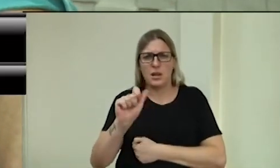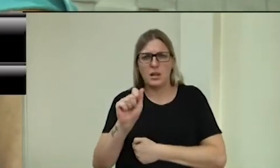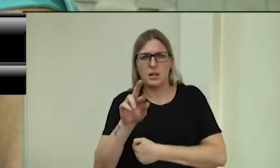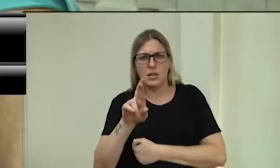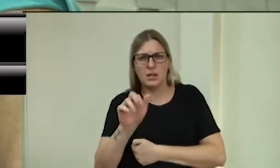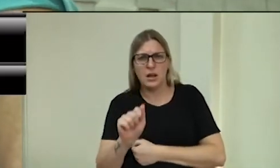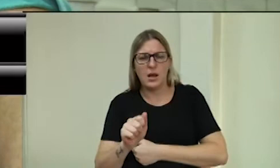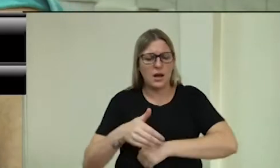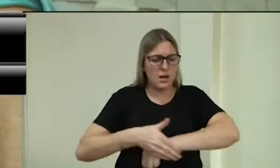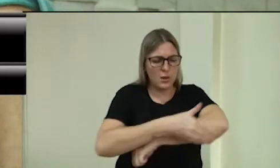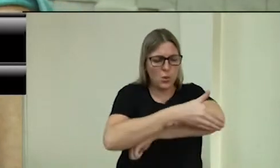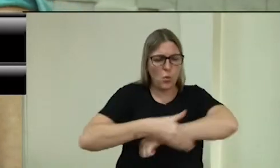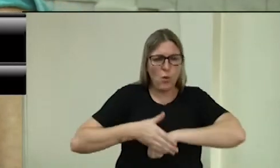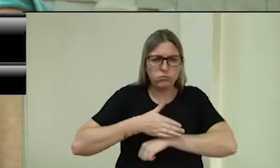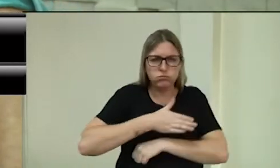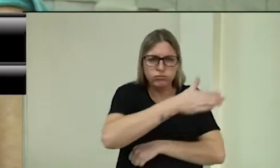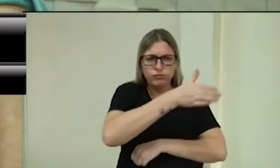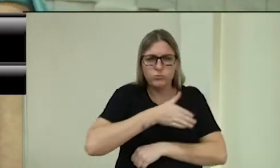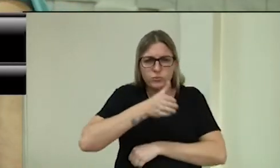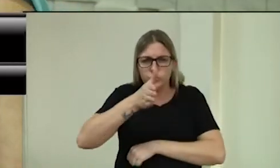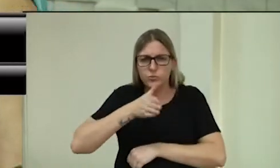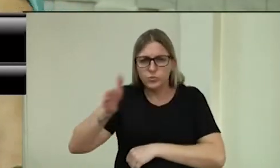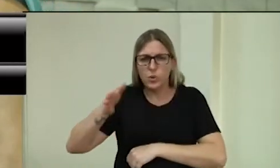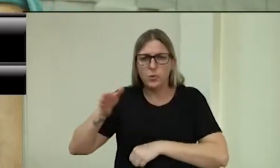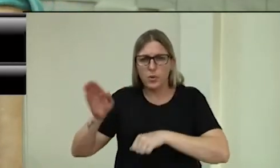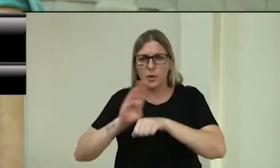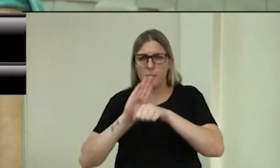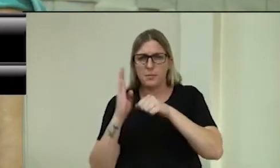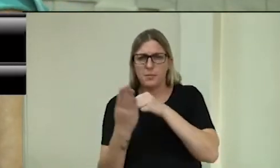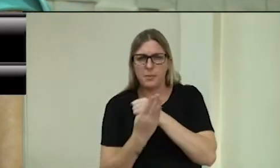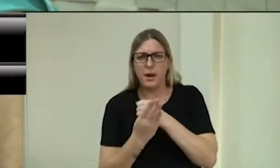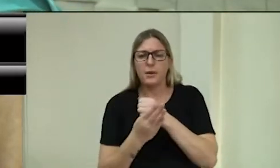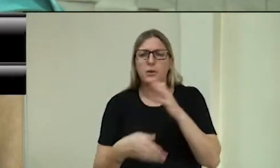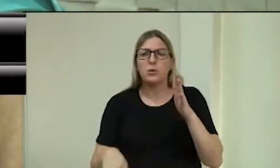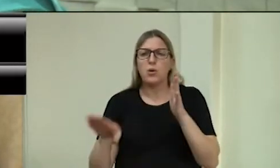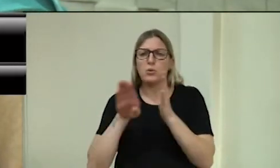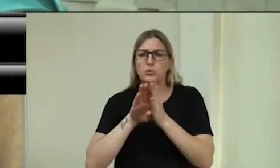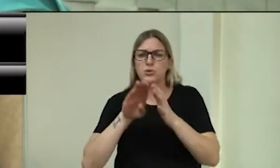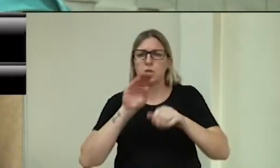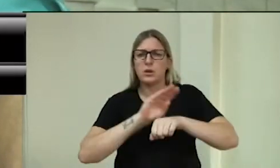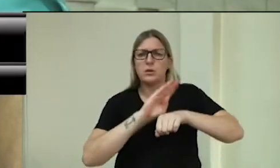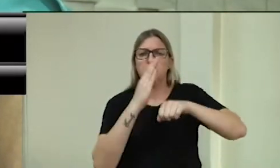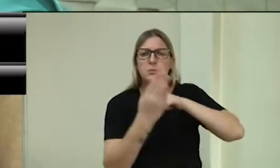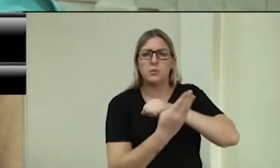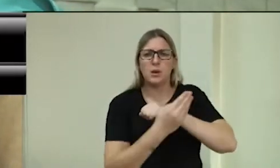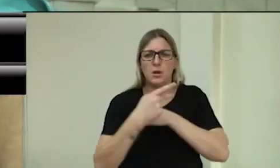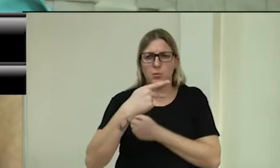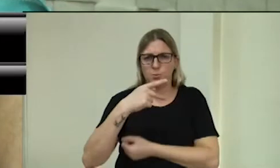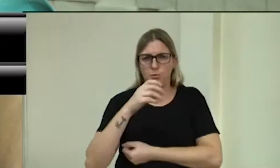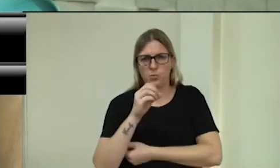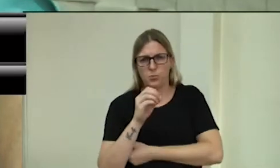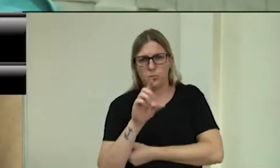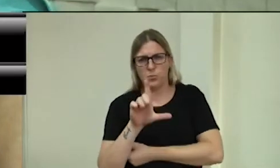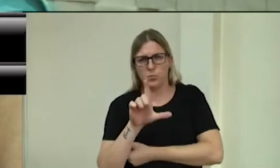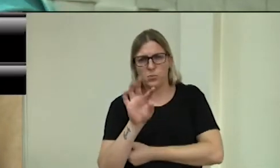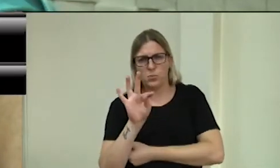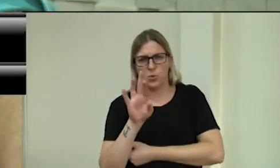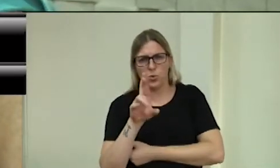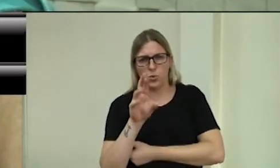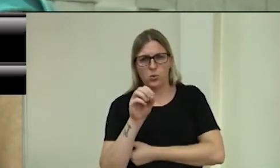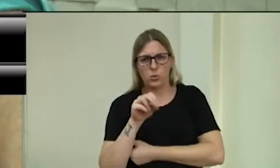bairros e sai lá no Botranieri. Ali precisaria, nosso líder do governo, um cascalhamento,